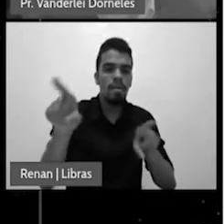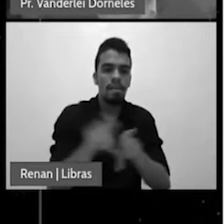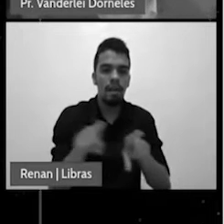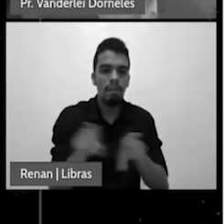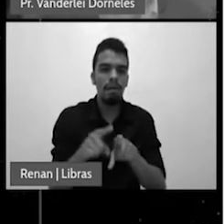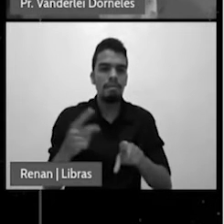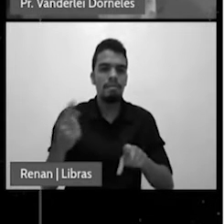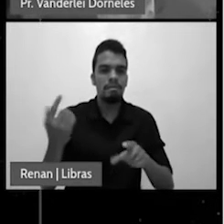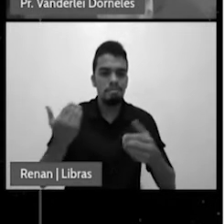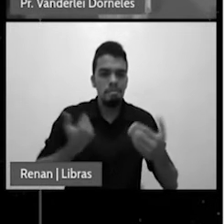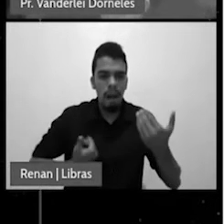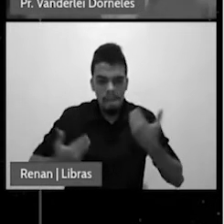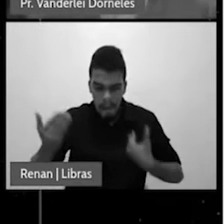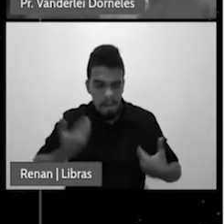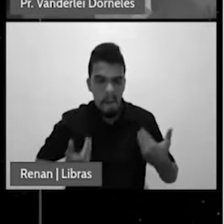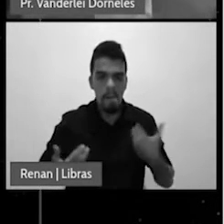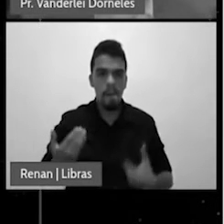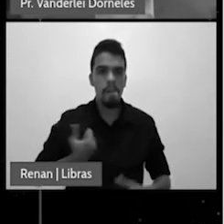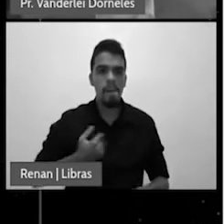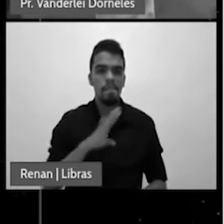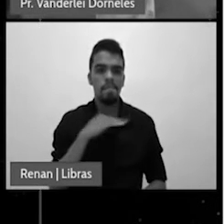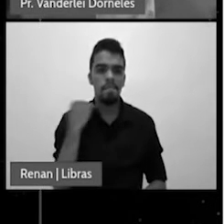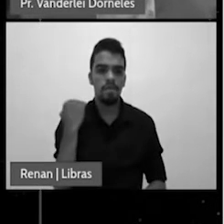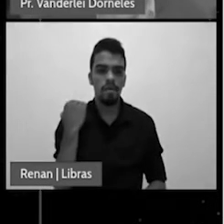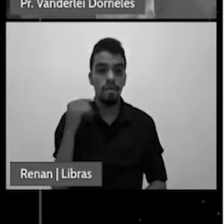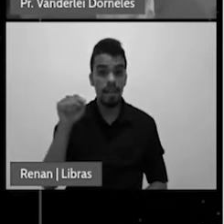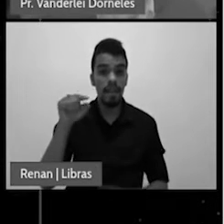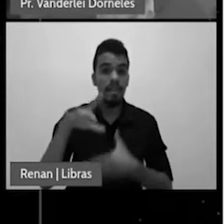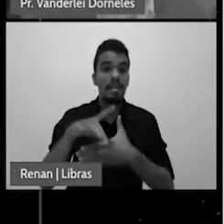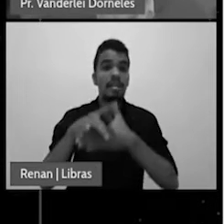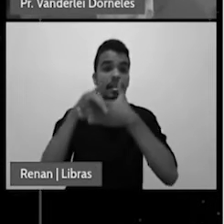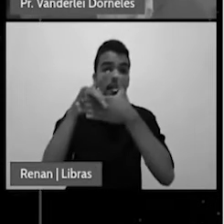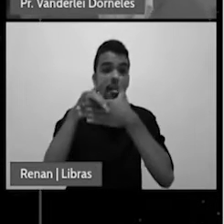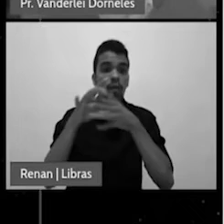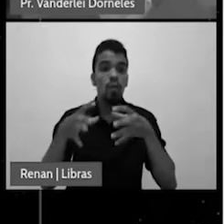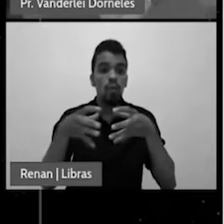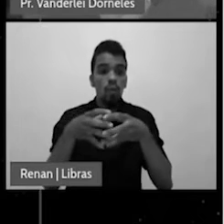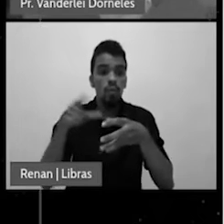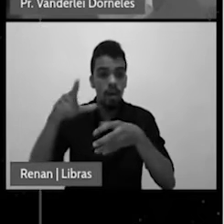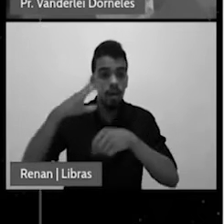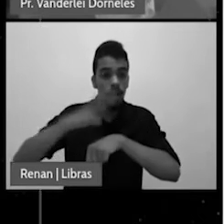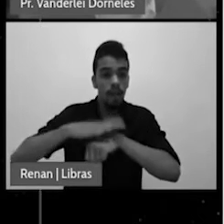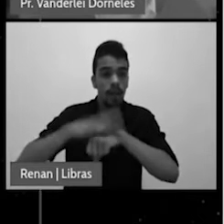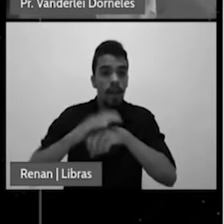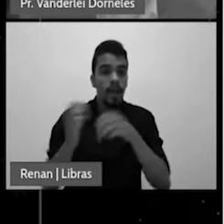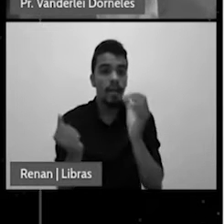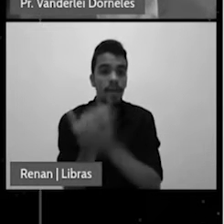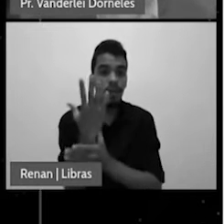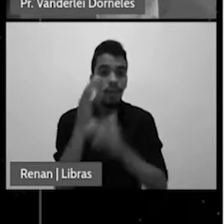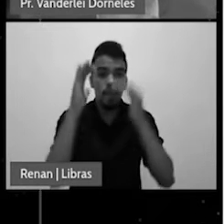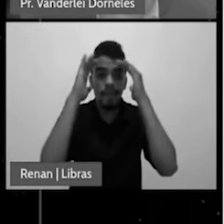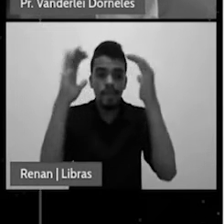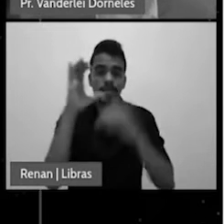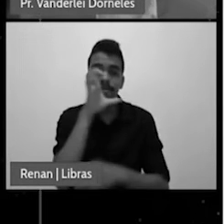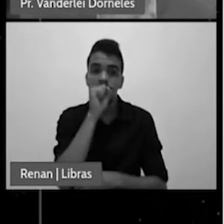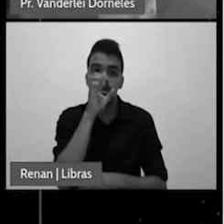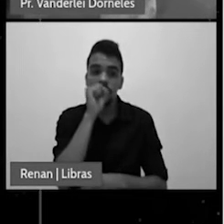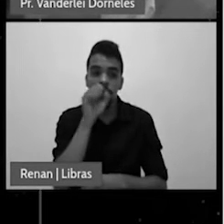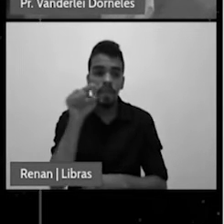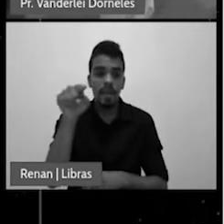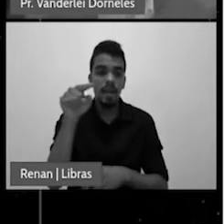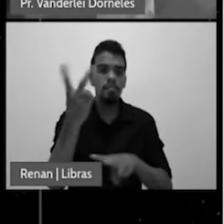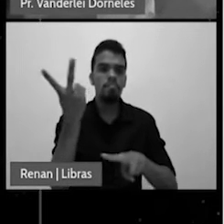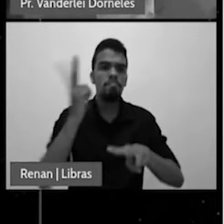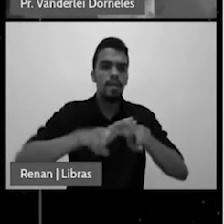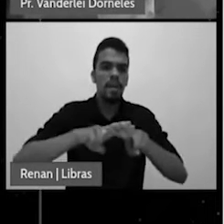Ele era líder de uma seita que ele fundou e então, preso, ele renunciou o sábado.